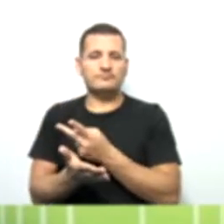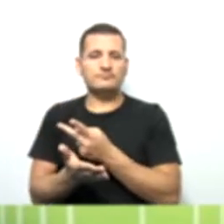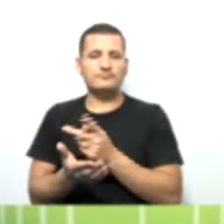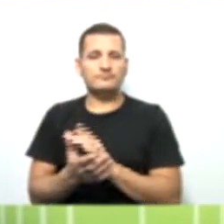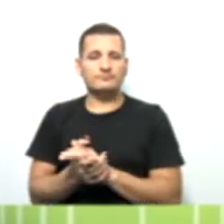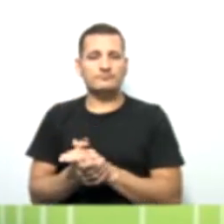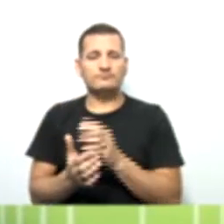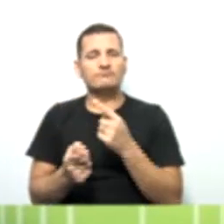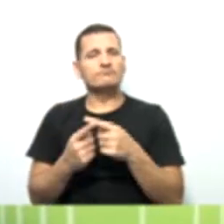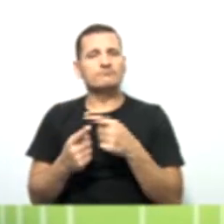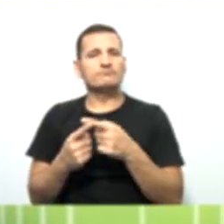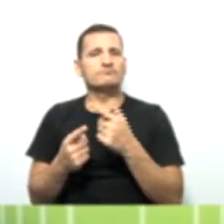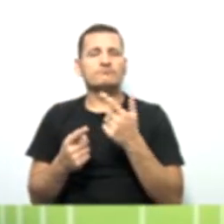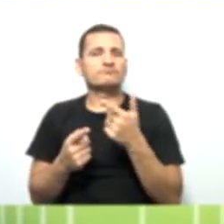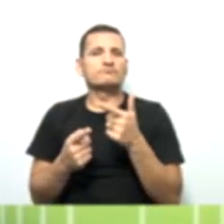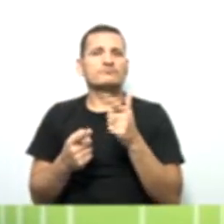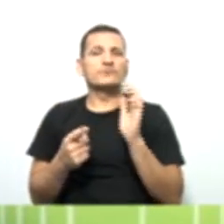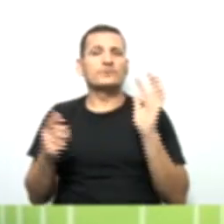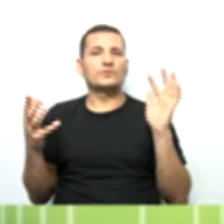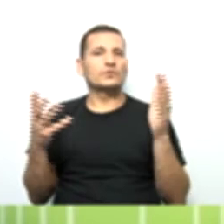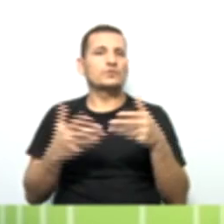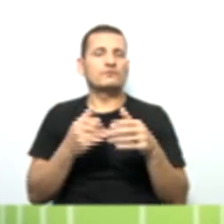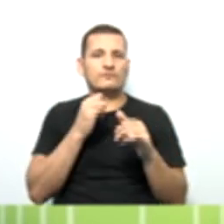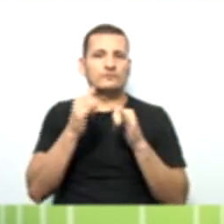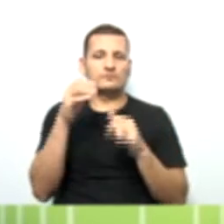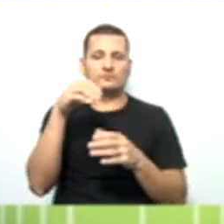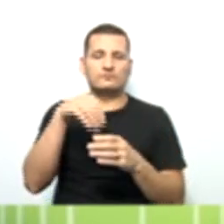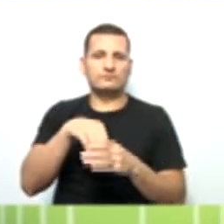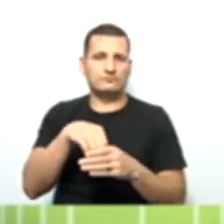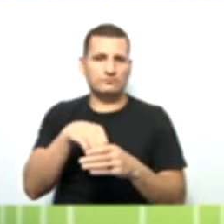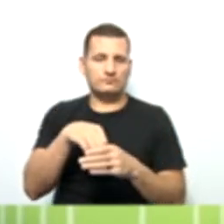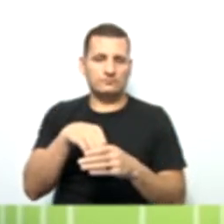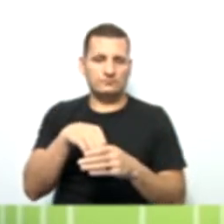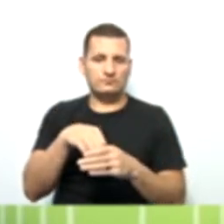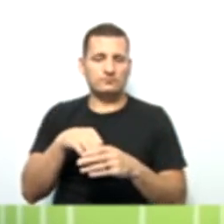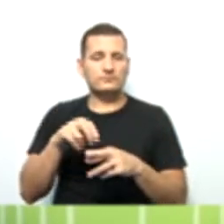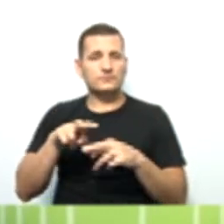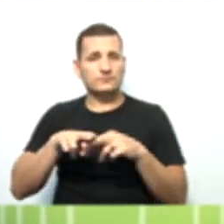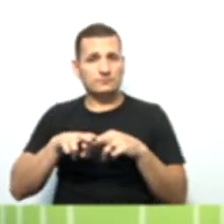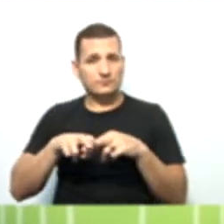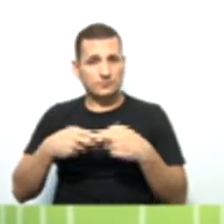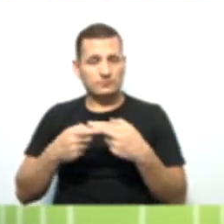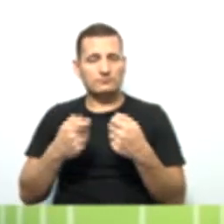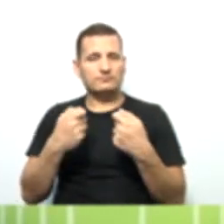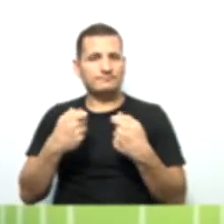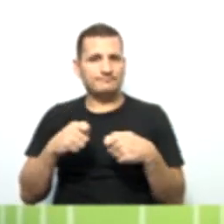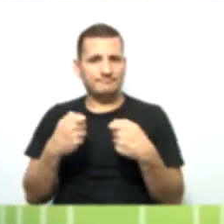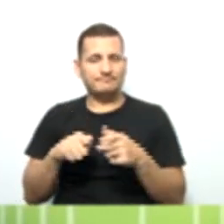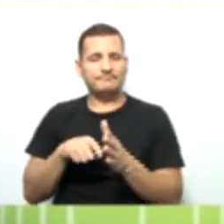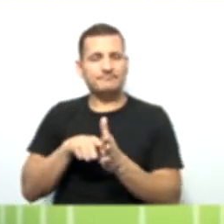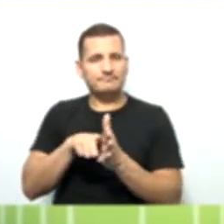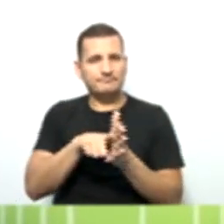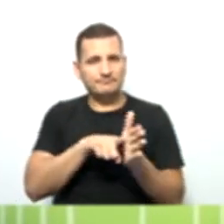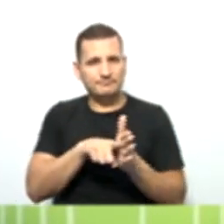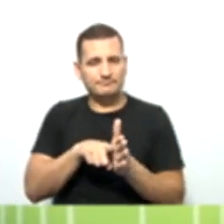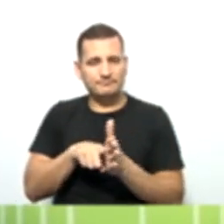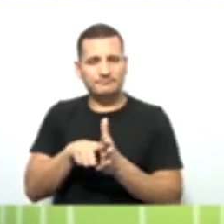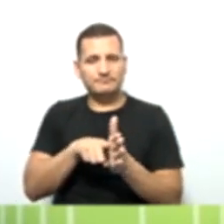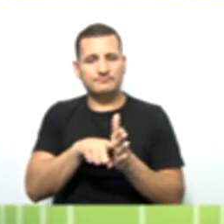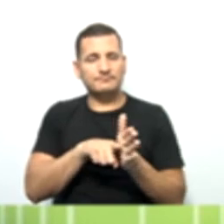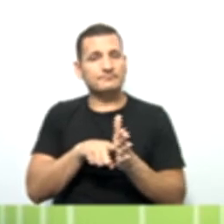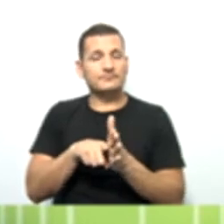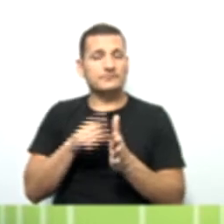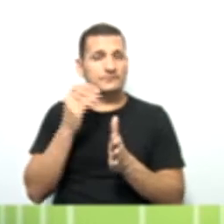estarão todas as contas ali presentes, certo? Por isso que é a necessidade da auditoria. Para que, gente? Para